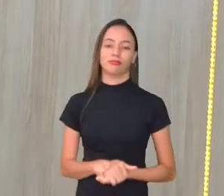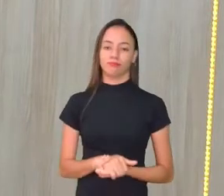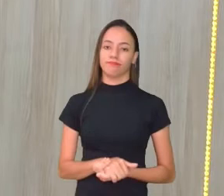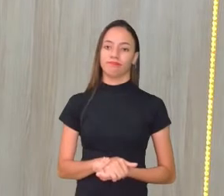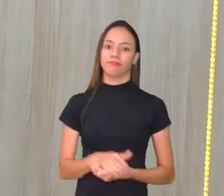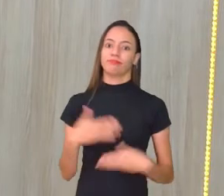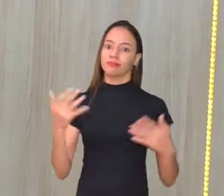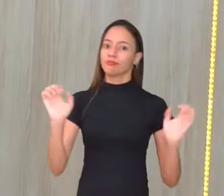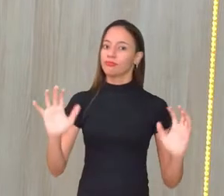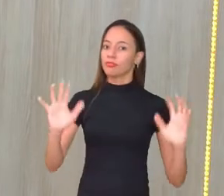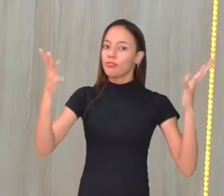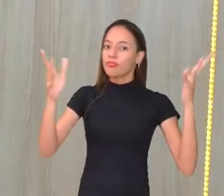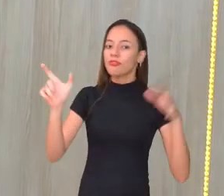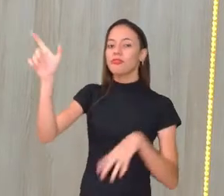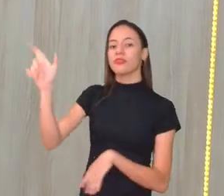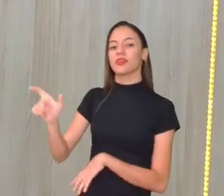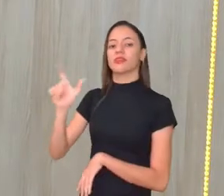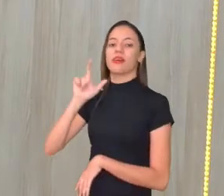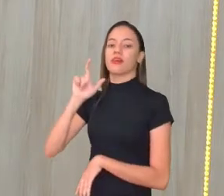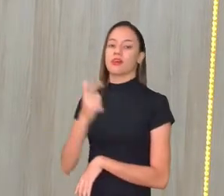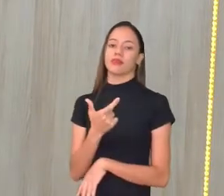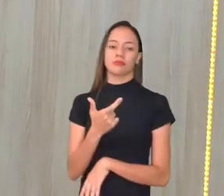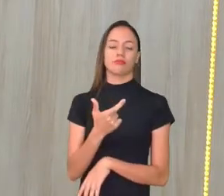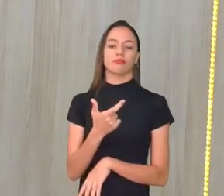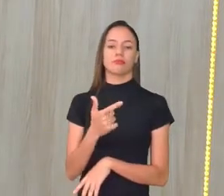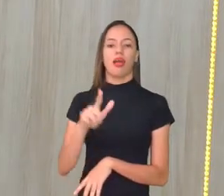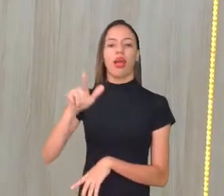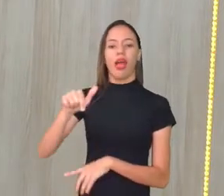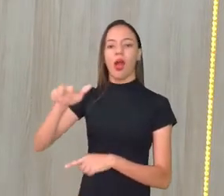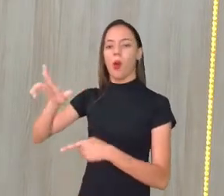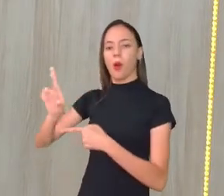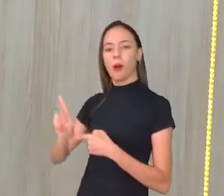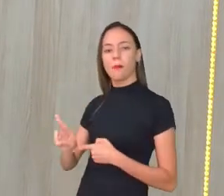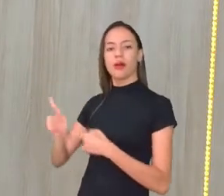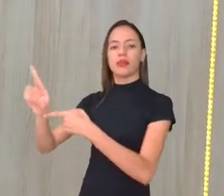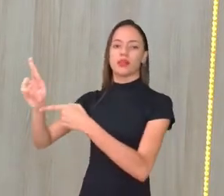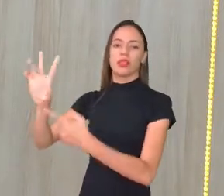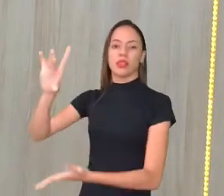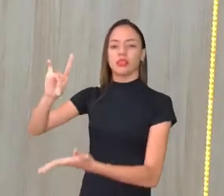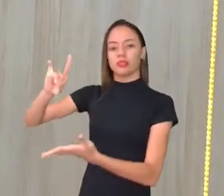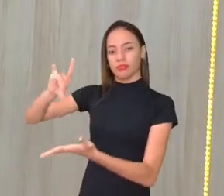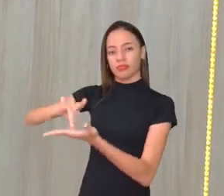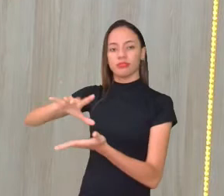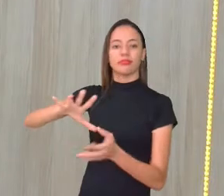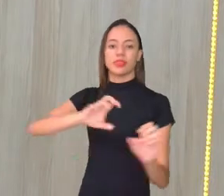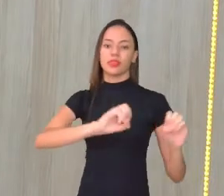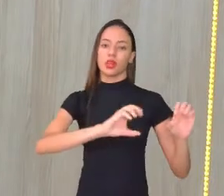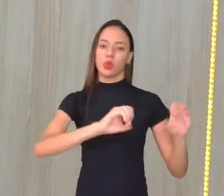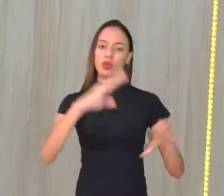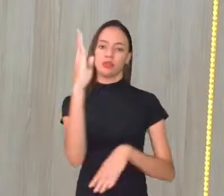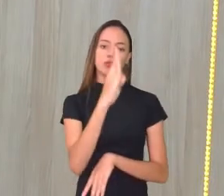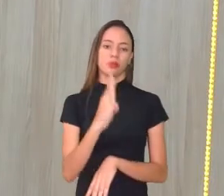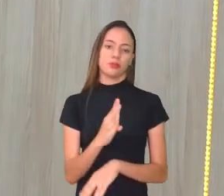viva Paulo Freire, que é o nosso patrono, ou seja, o padrinho da educação brasileira.